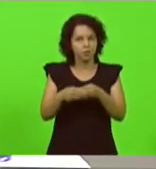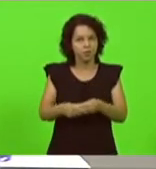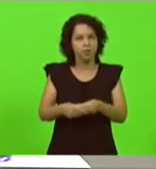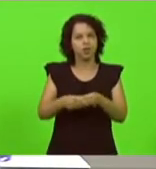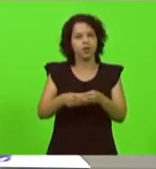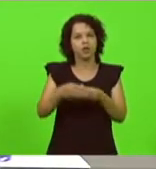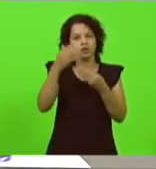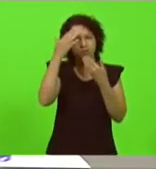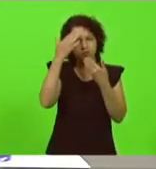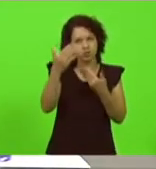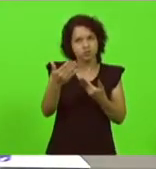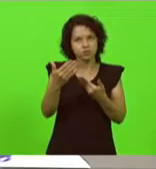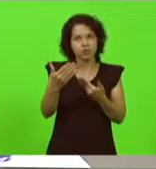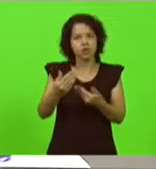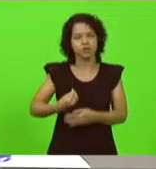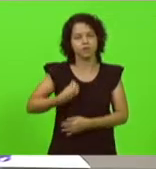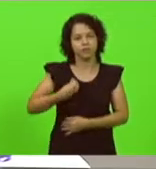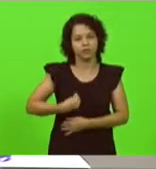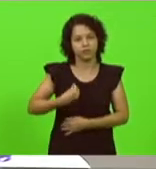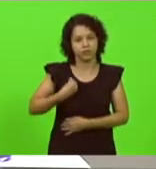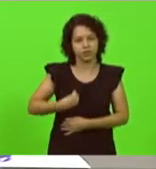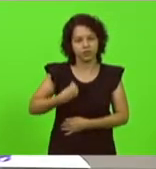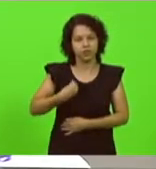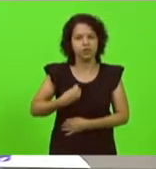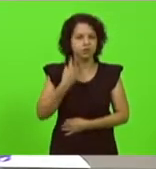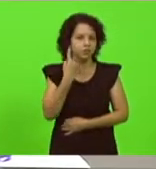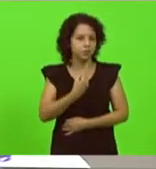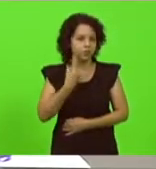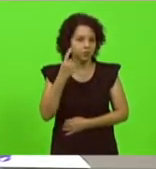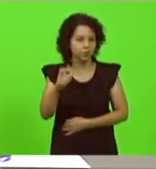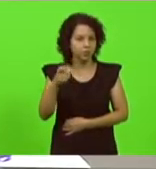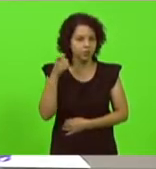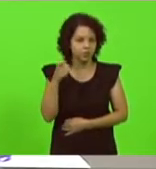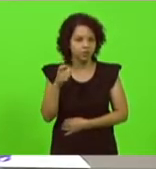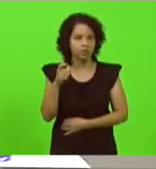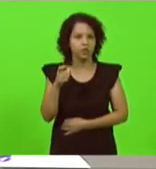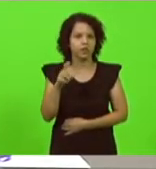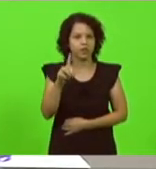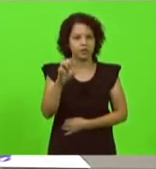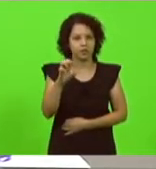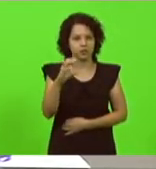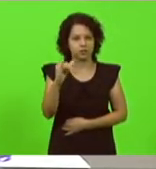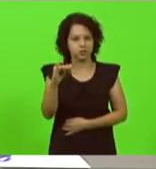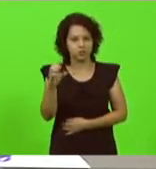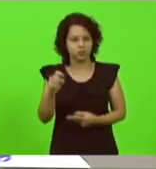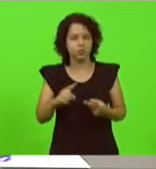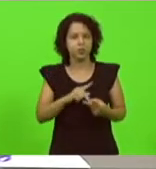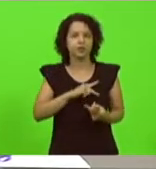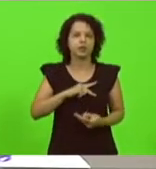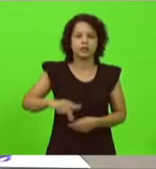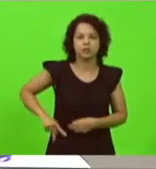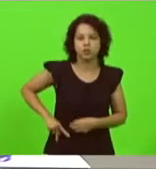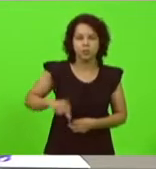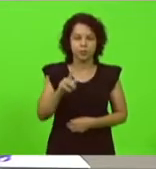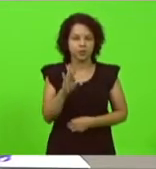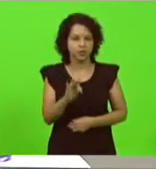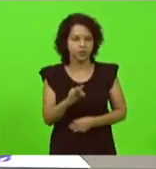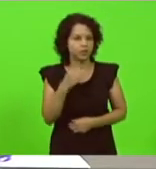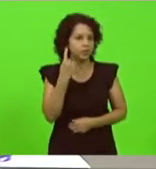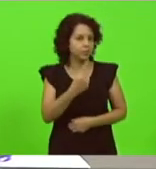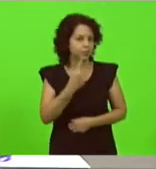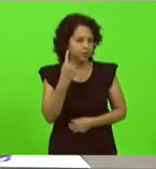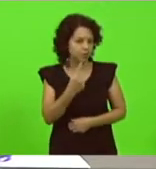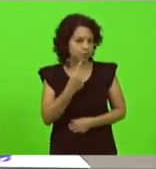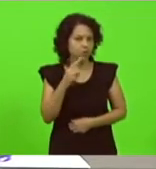aqui a presença do deputado, ex-deputado federal Décio Lima, presidente do PT, da deputada